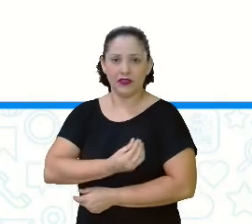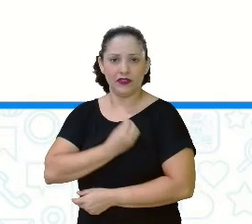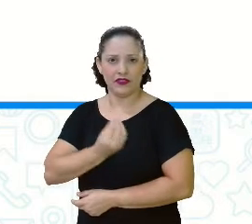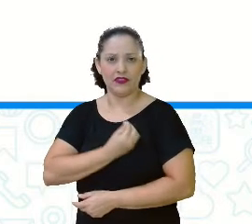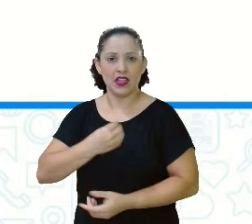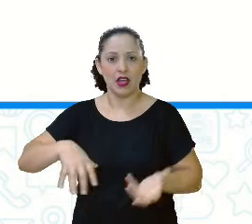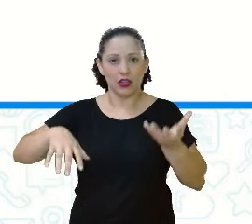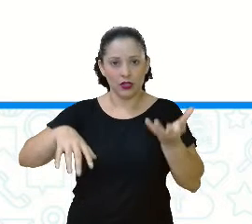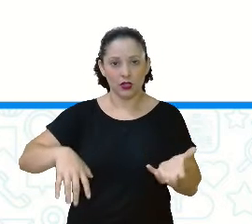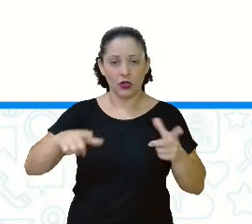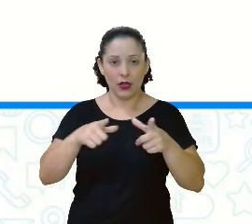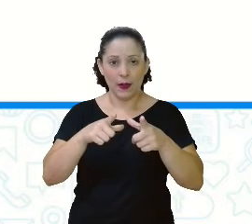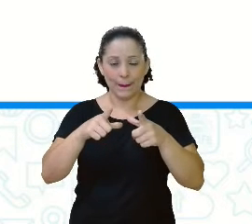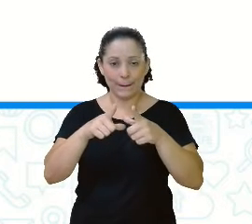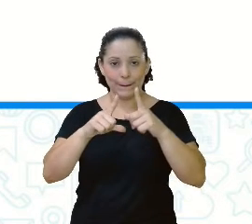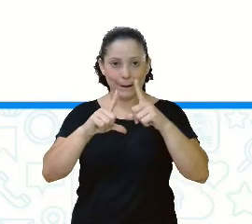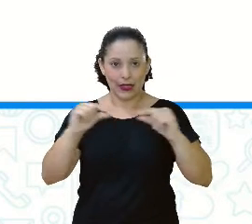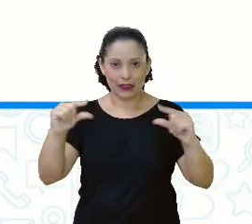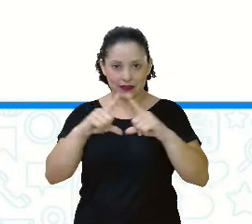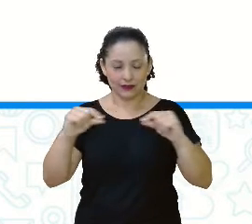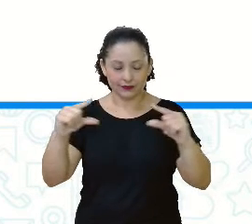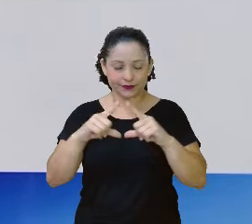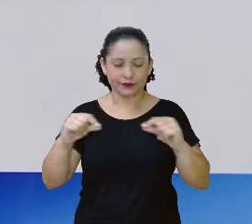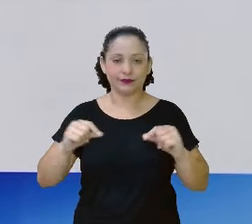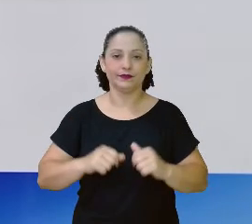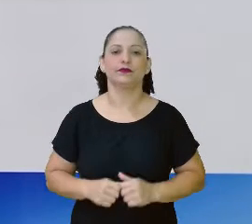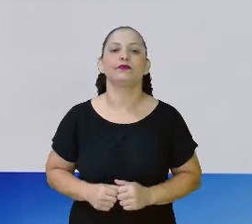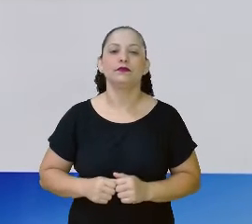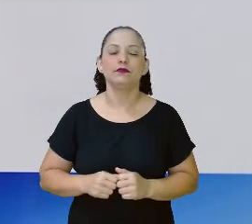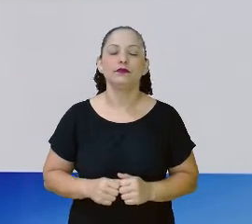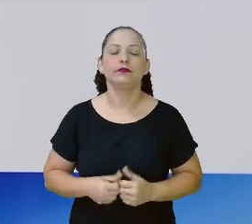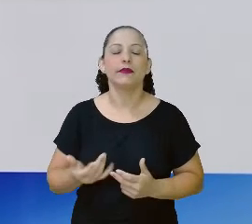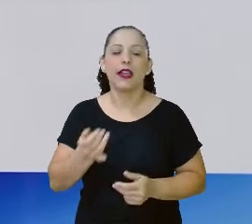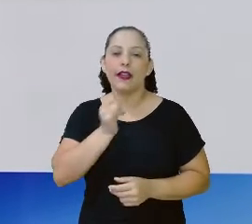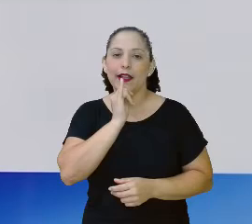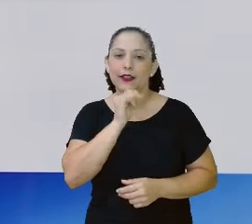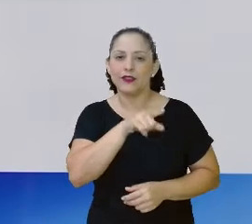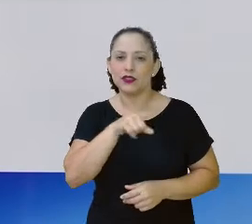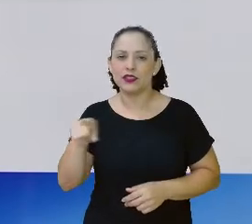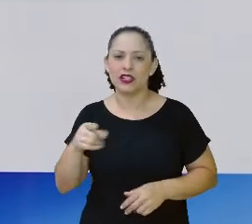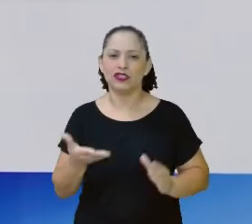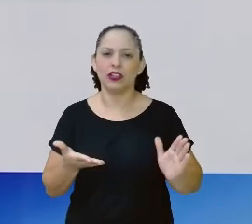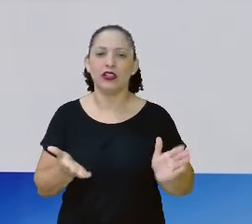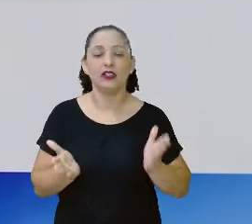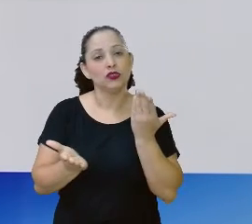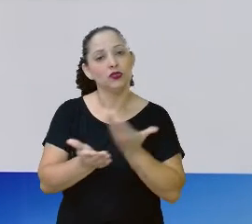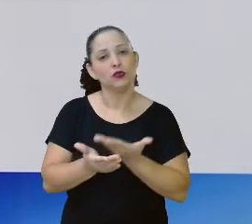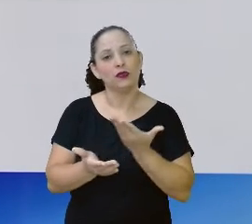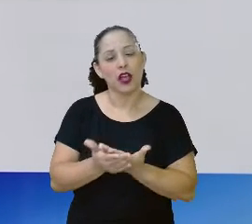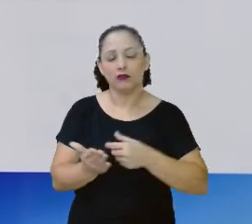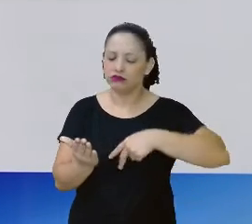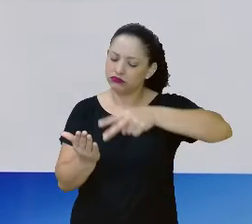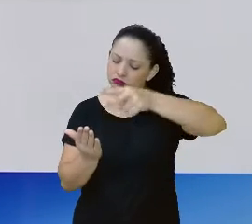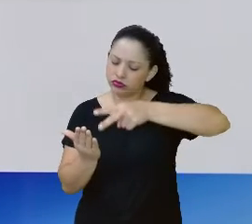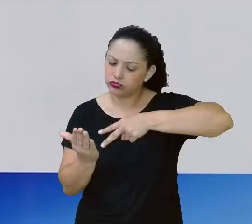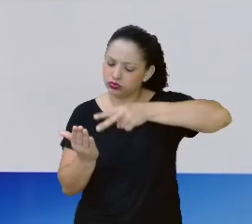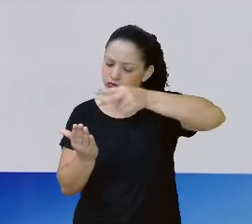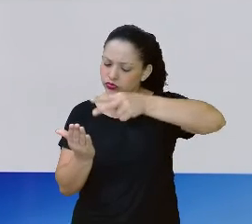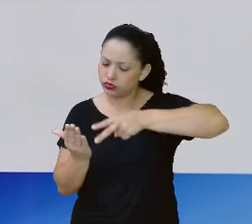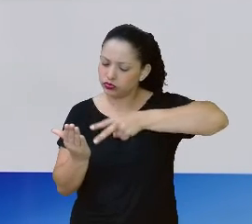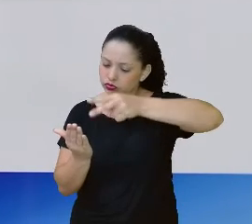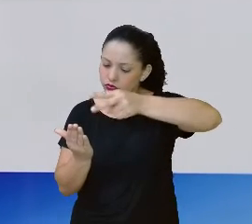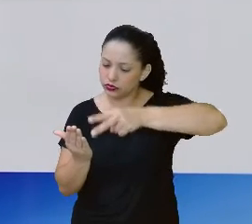nos últimos dias. Vamos dizer, quinto ano, que vocês estão lá com o material do Aprender Sempre, lendo essa notícia e